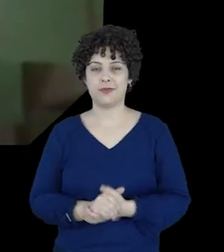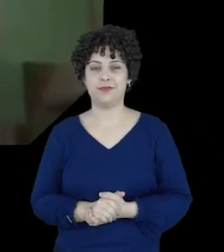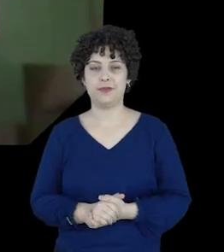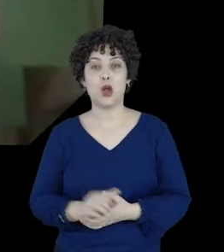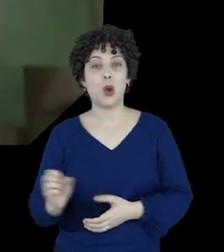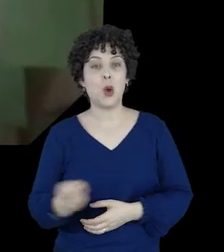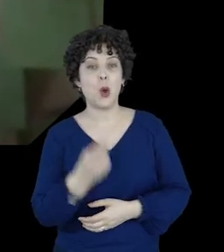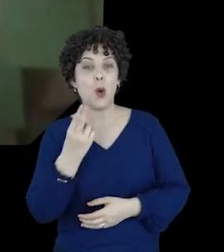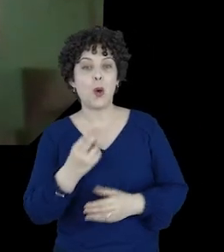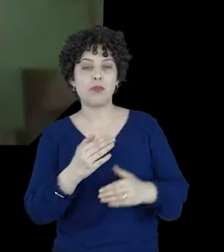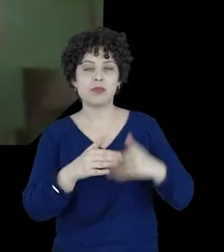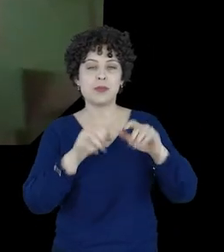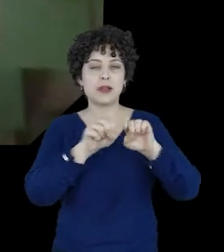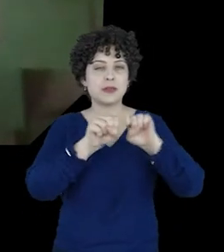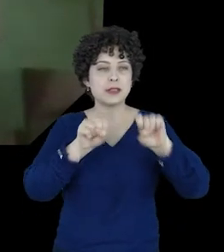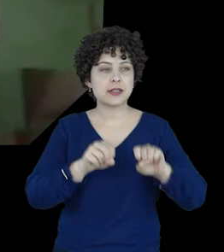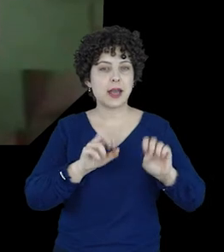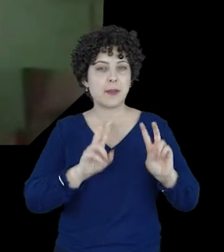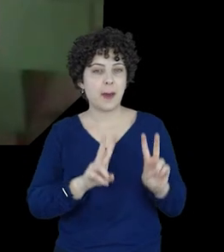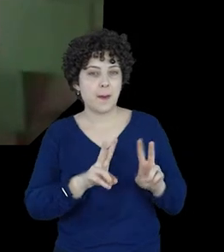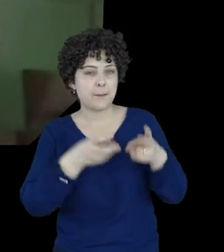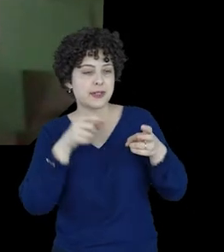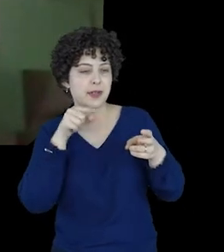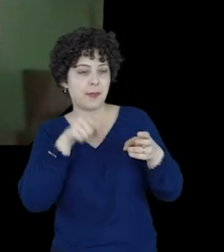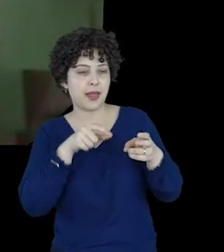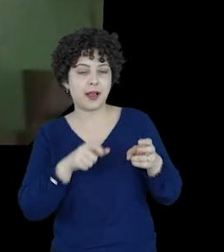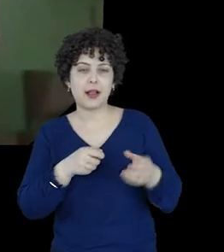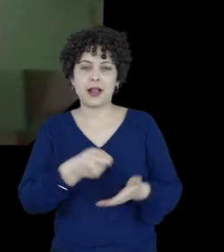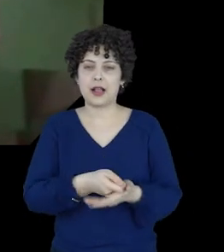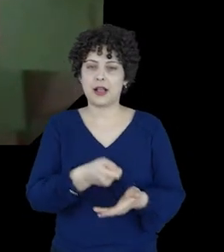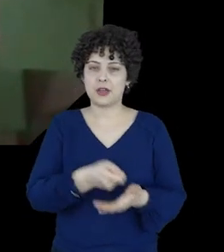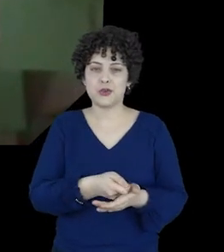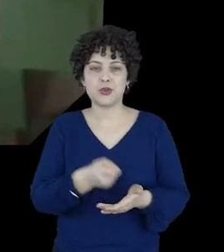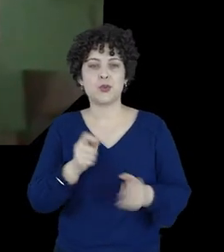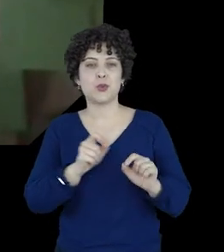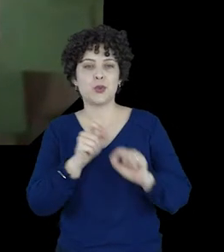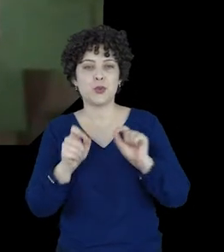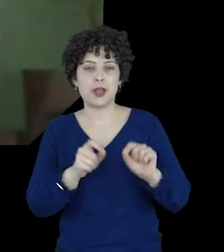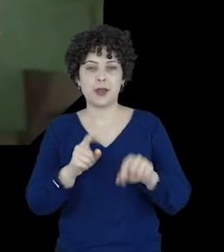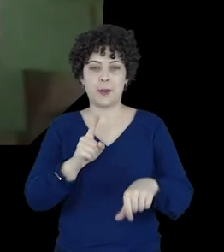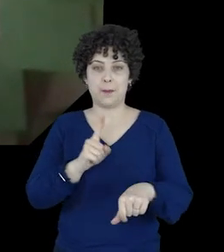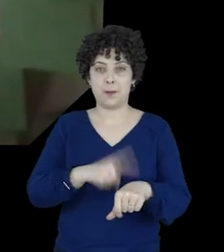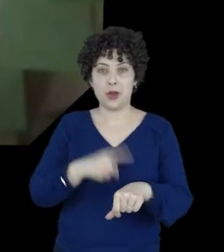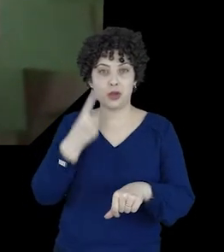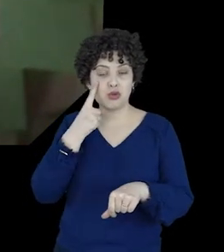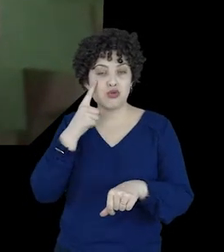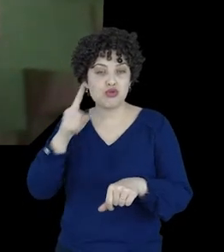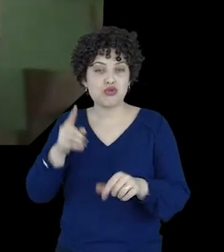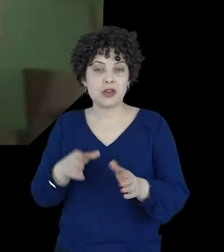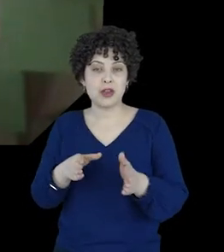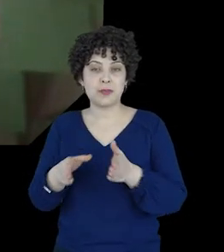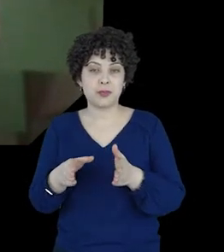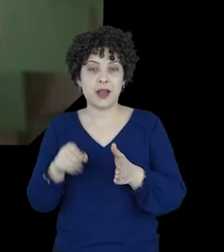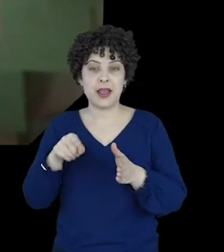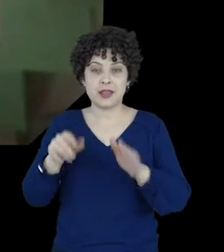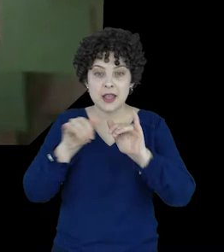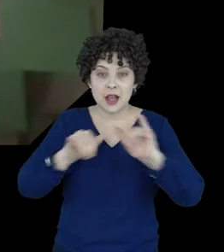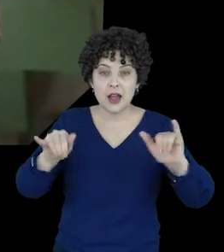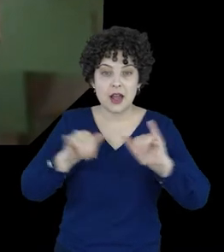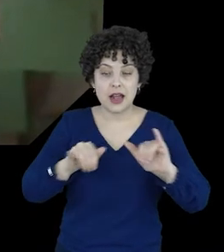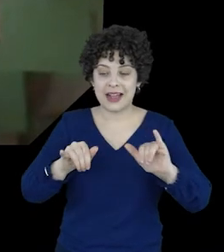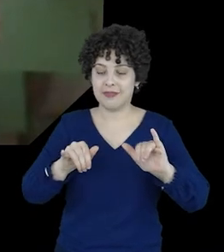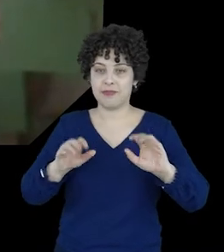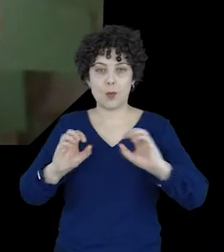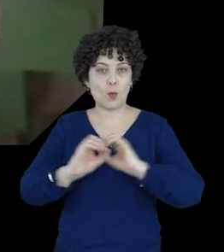ou podemos desenvolver um sistema notável com o qual possamos garantir que em determinado momento do dia esses